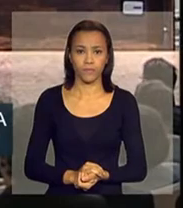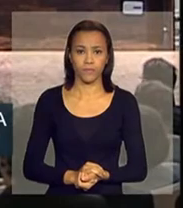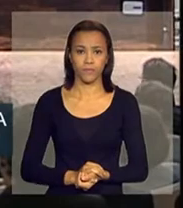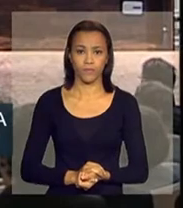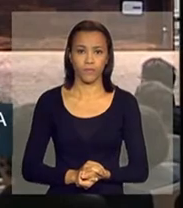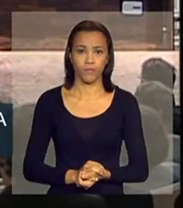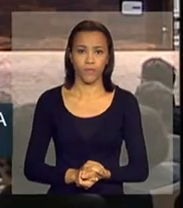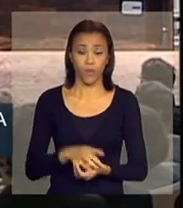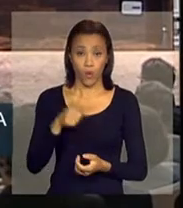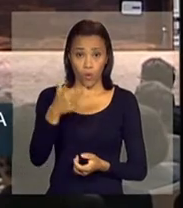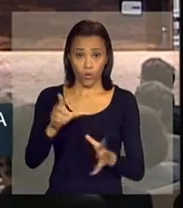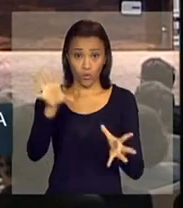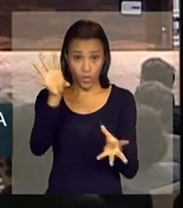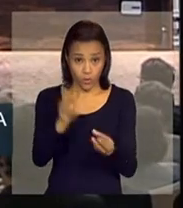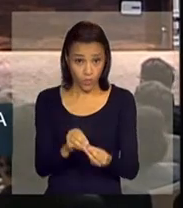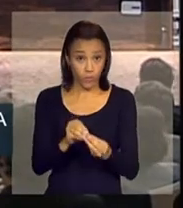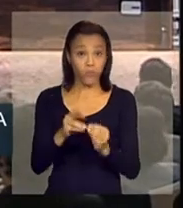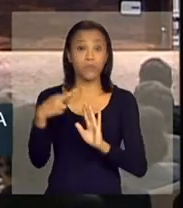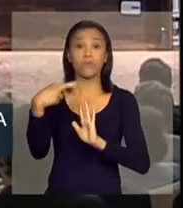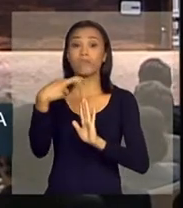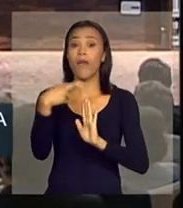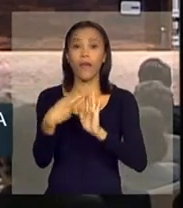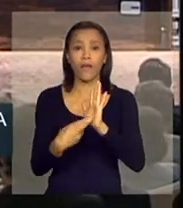Um resumo dos critérios.